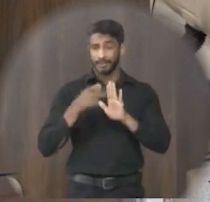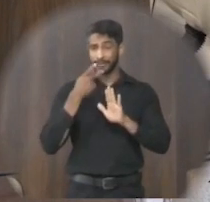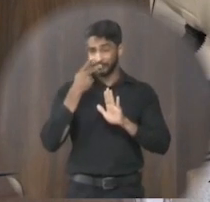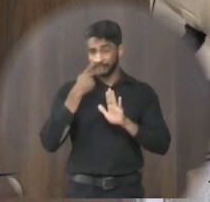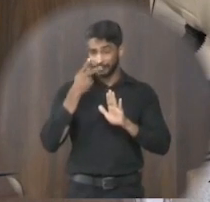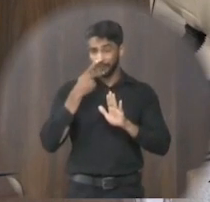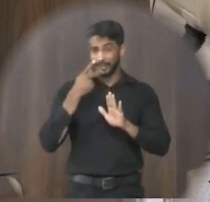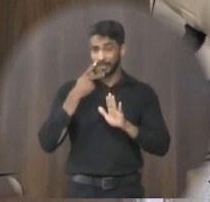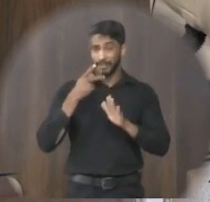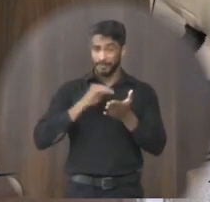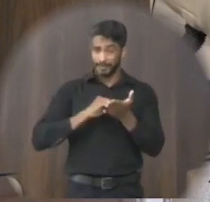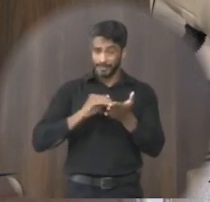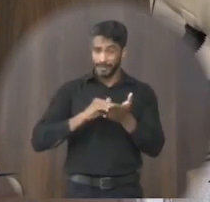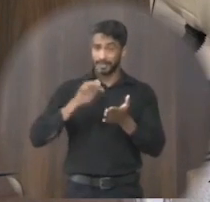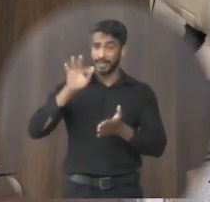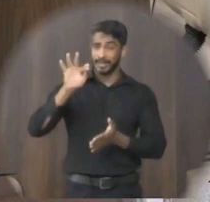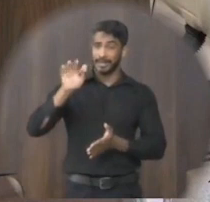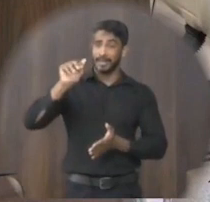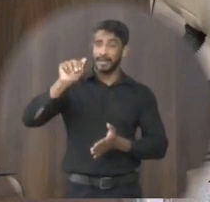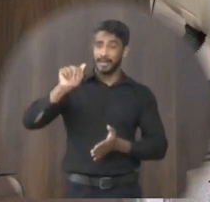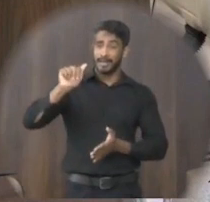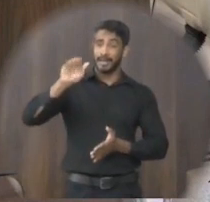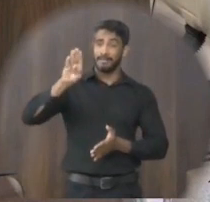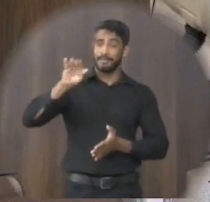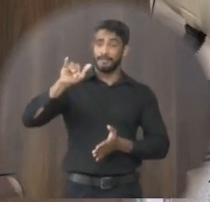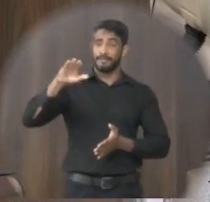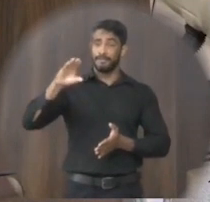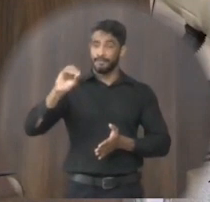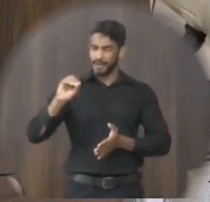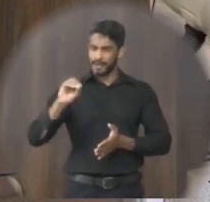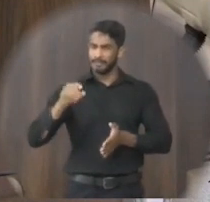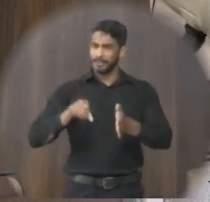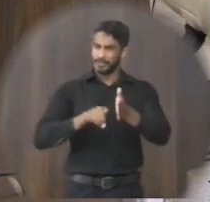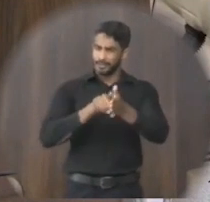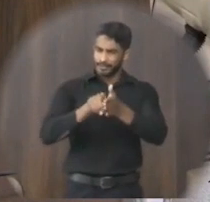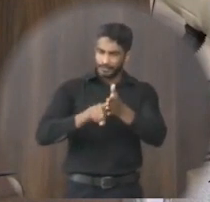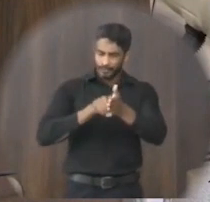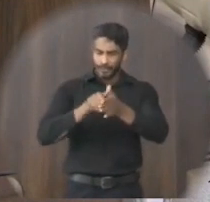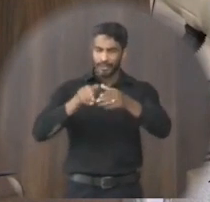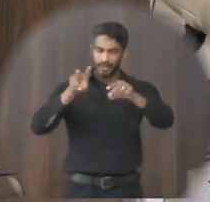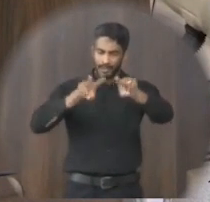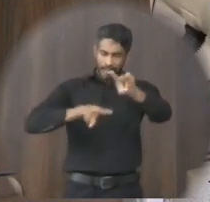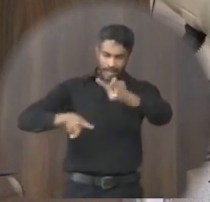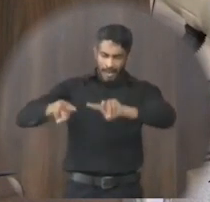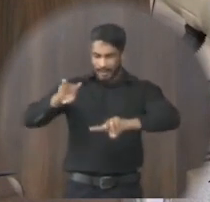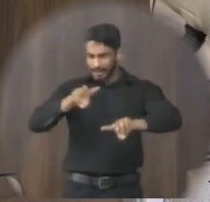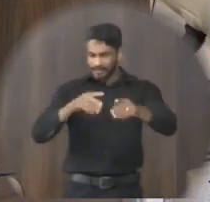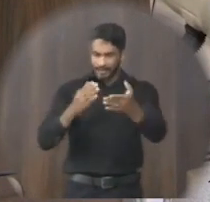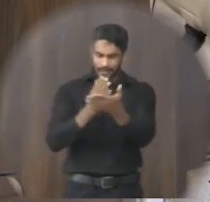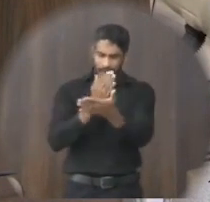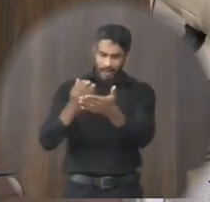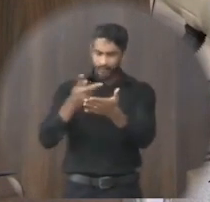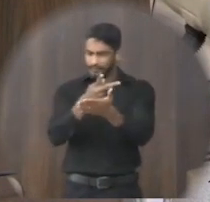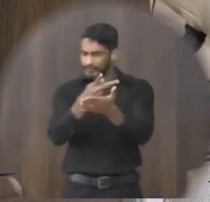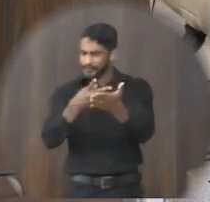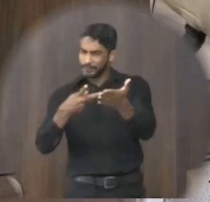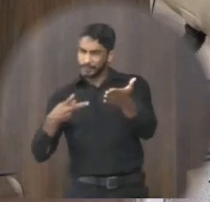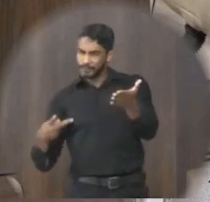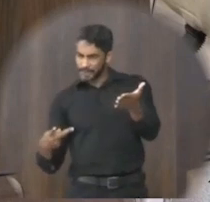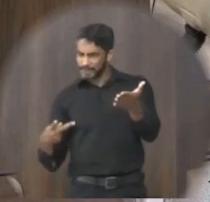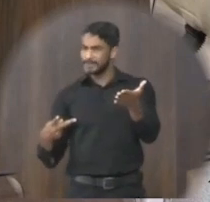Fábio e que eles estão correndo atrás estão analisando alguns pareceres estão